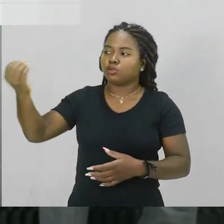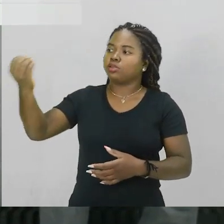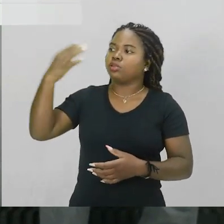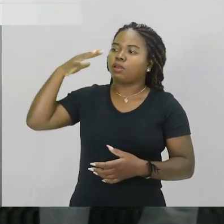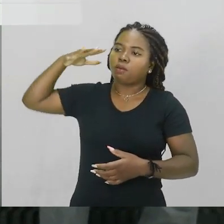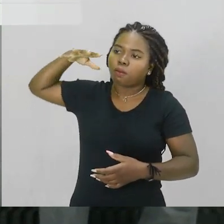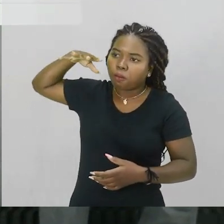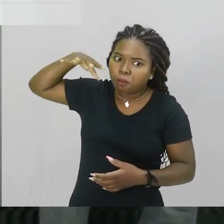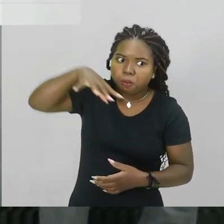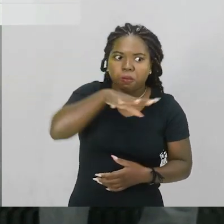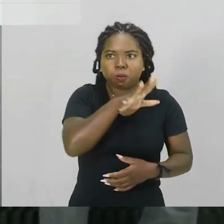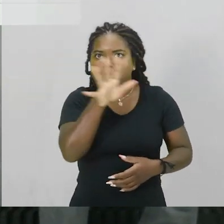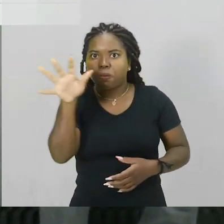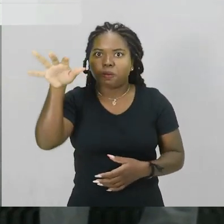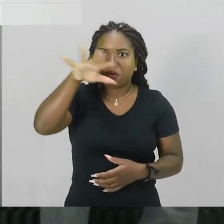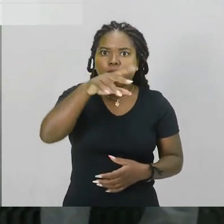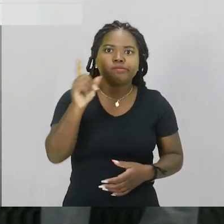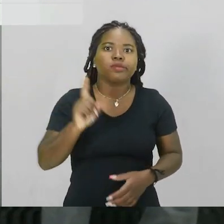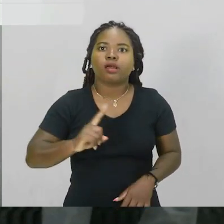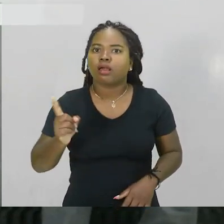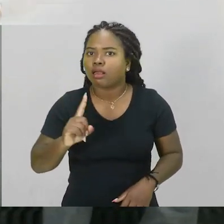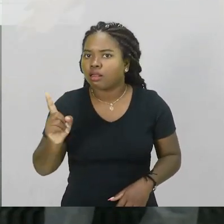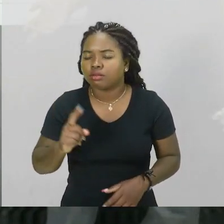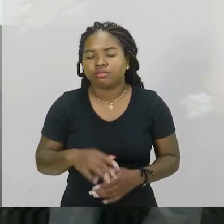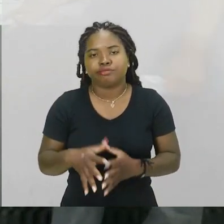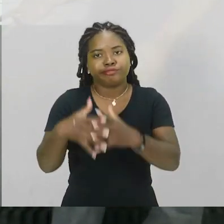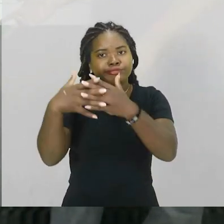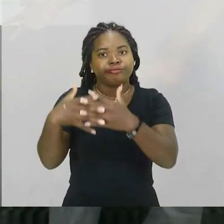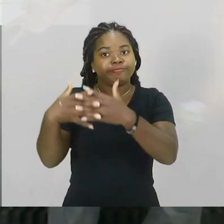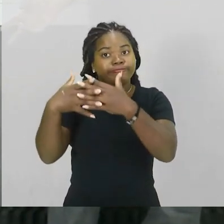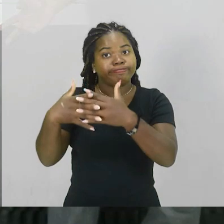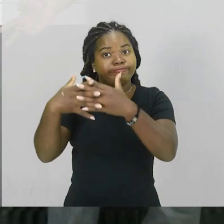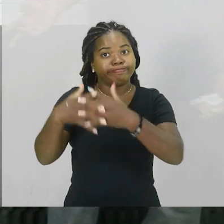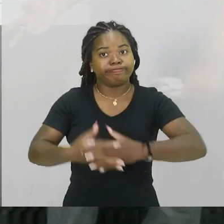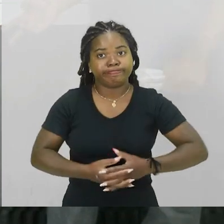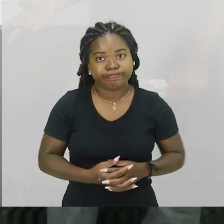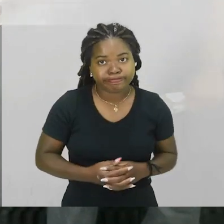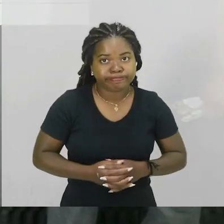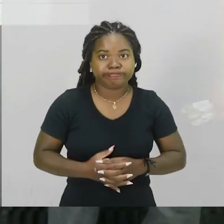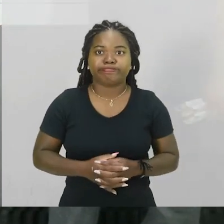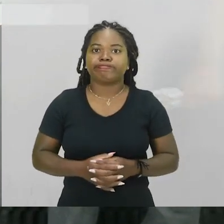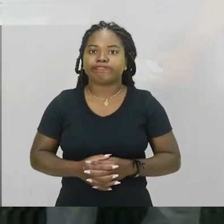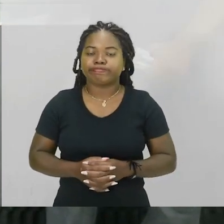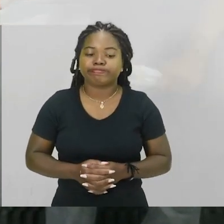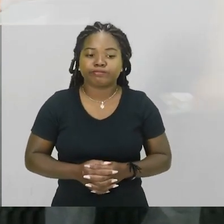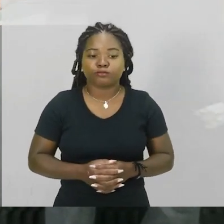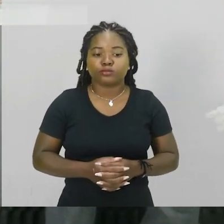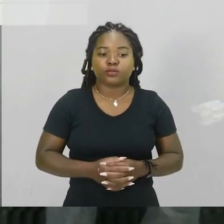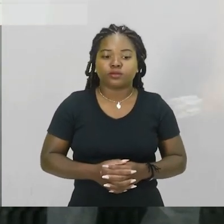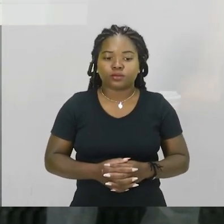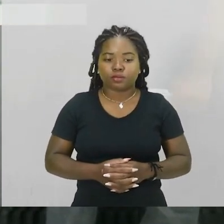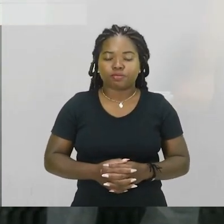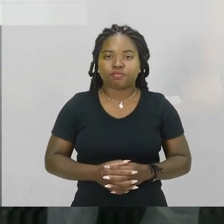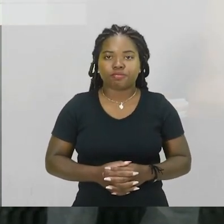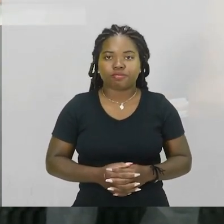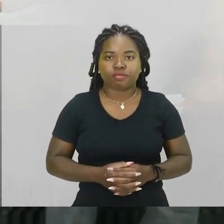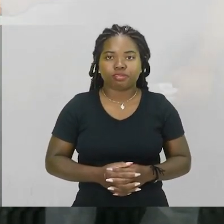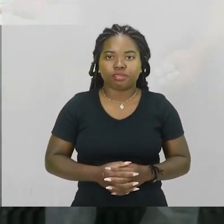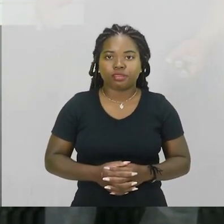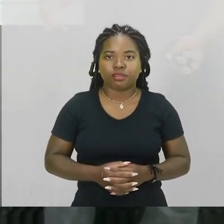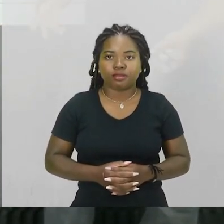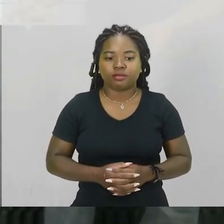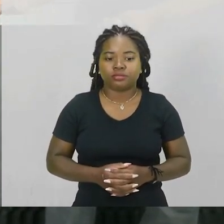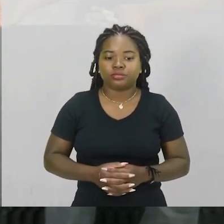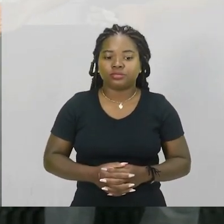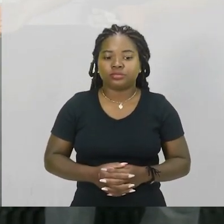para vários cantos né? para todos os cantos não é isso que acontece certo? até porque a difusão nós temos aqui o processo